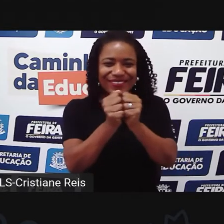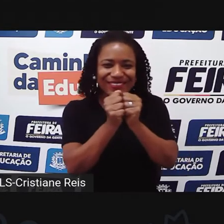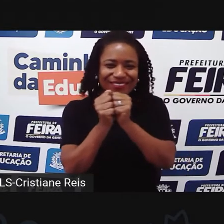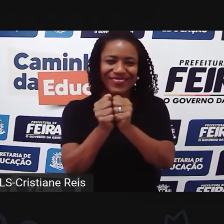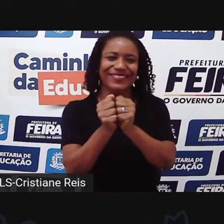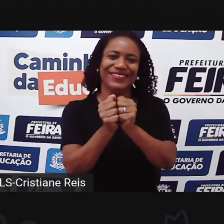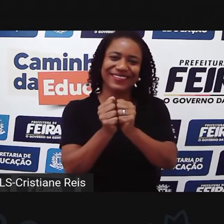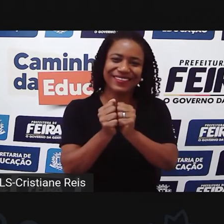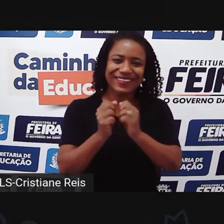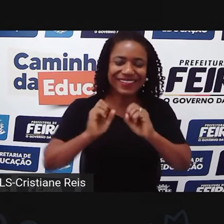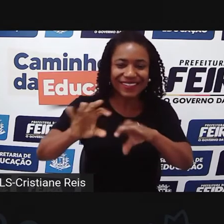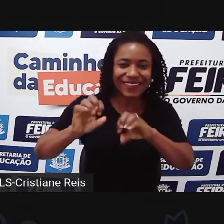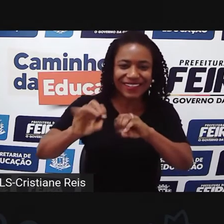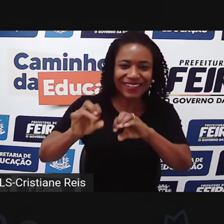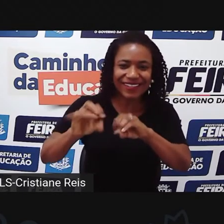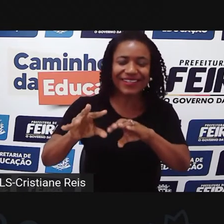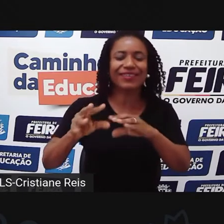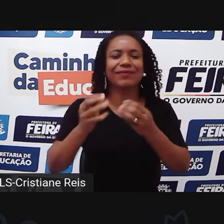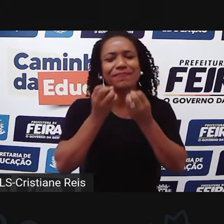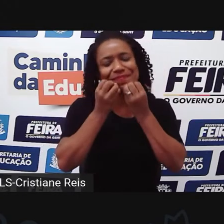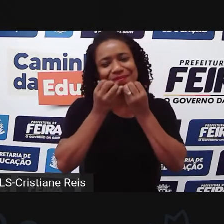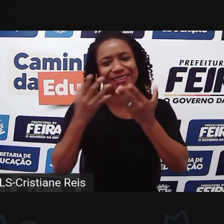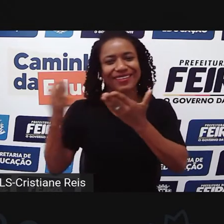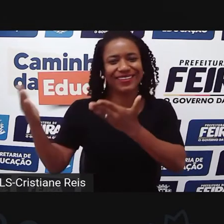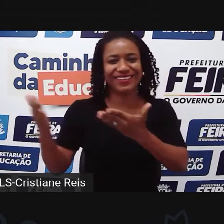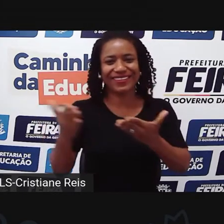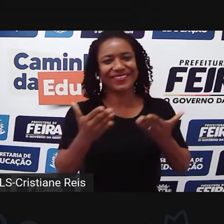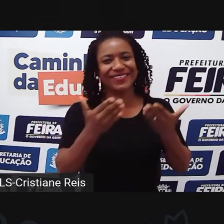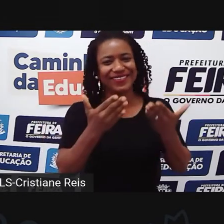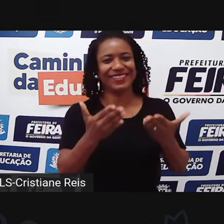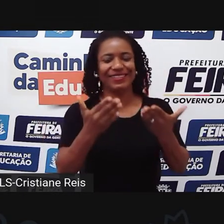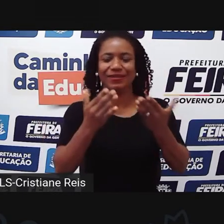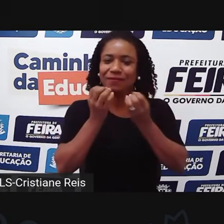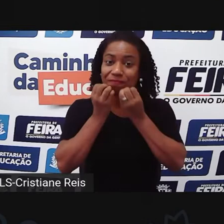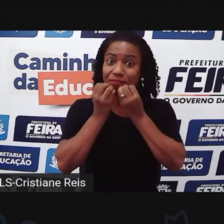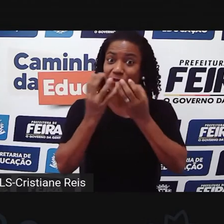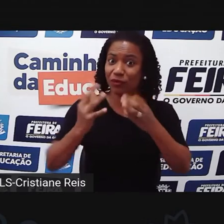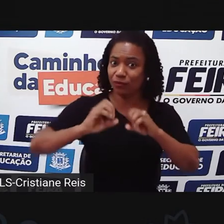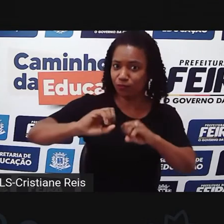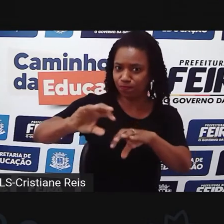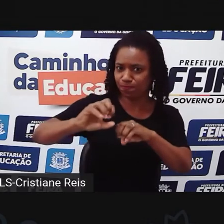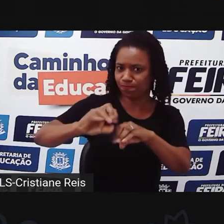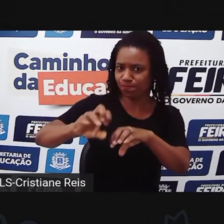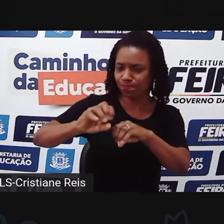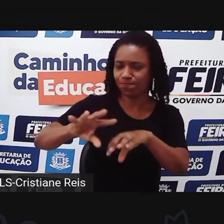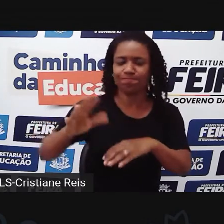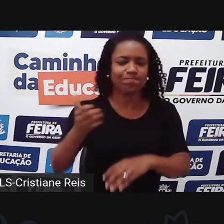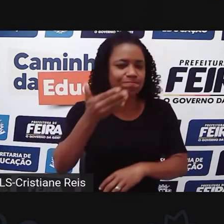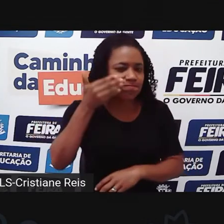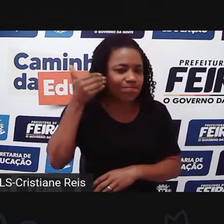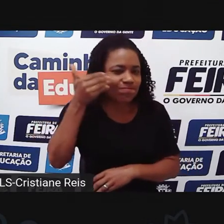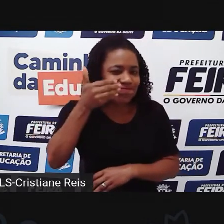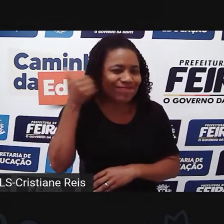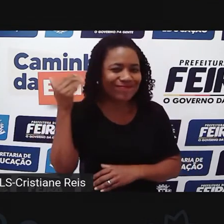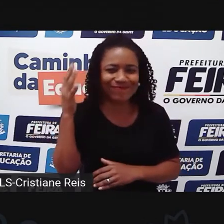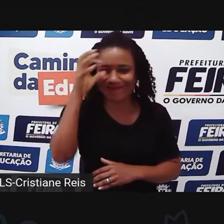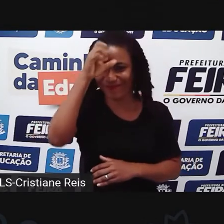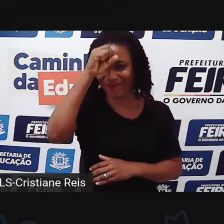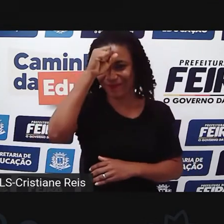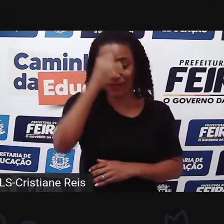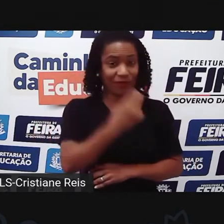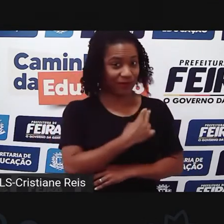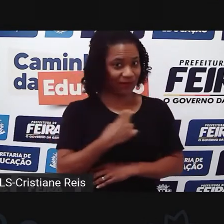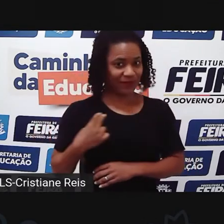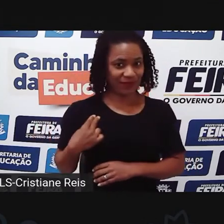aula. Como sempre, sejam bem-vindos, aproveitem bastante a aula de hoje e como vocês sabem, eu sou a professora